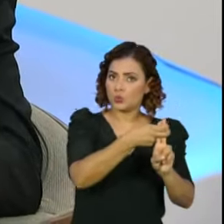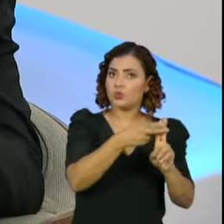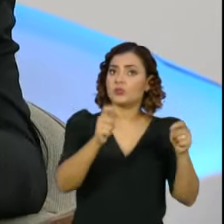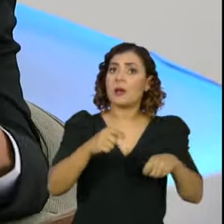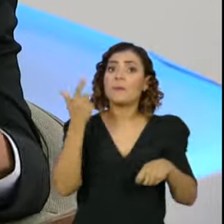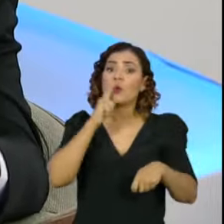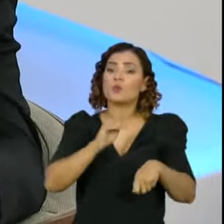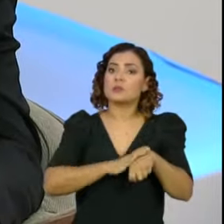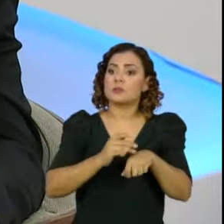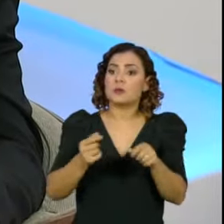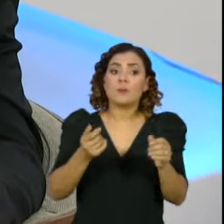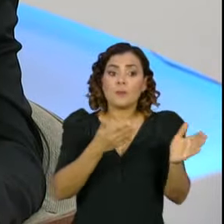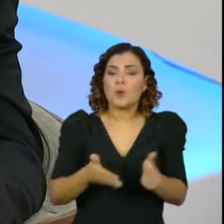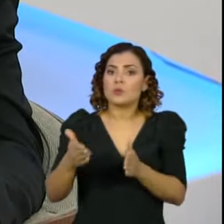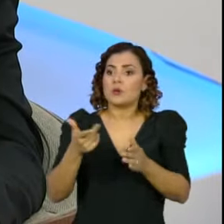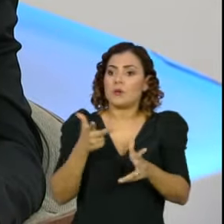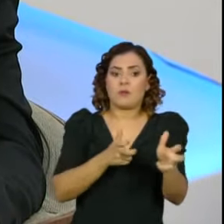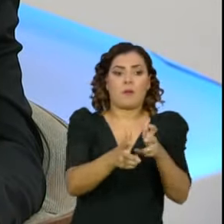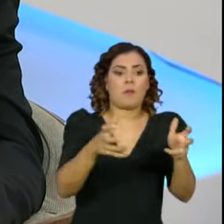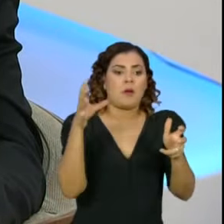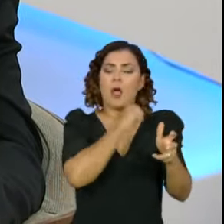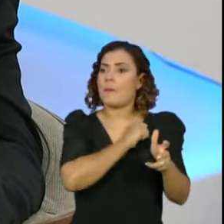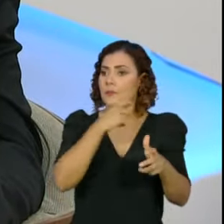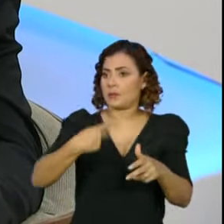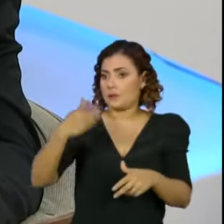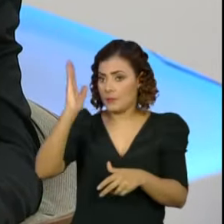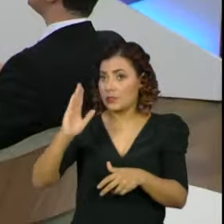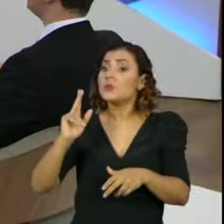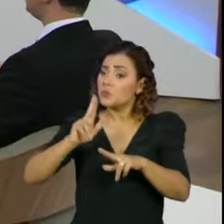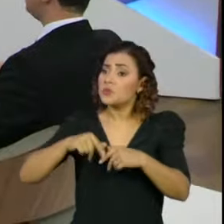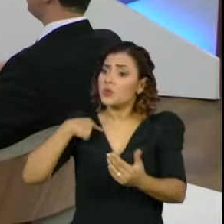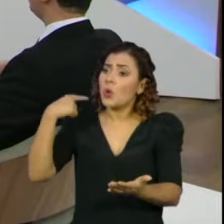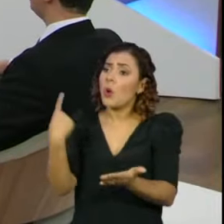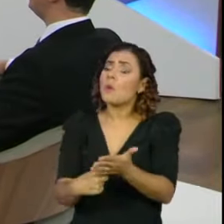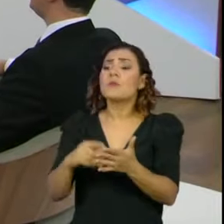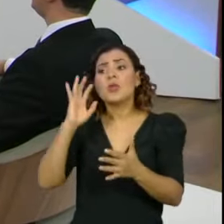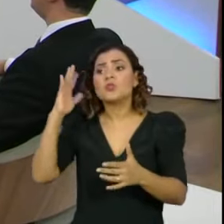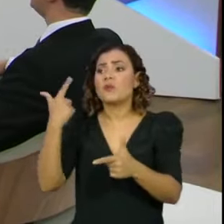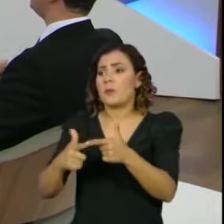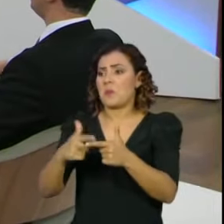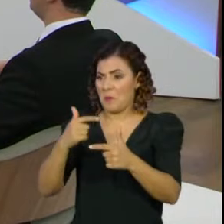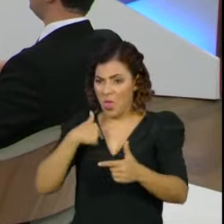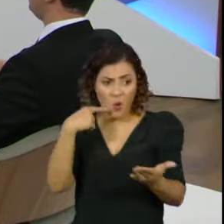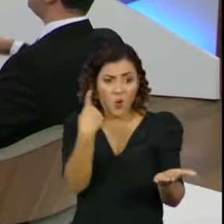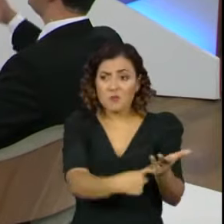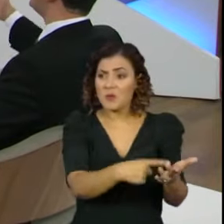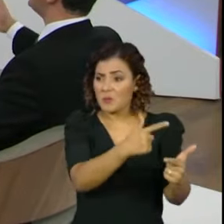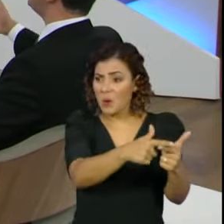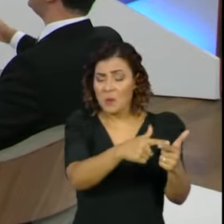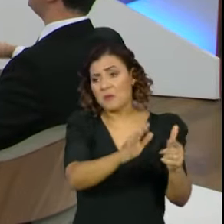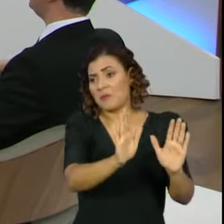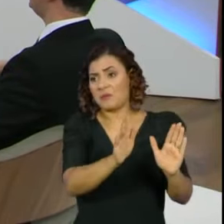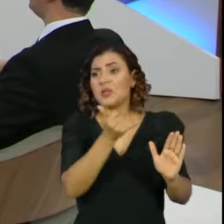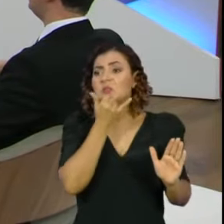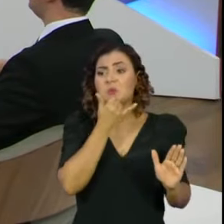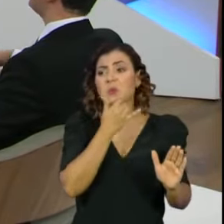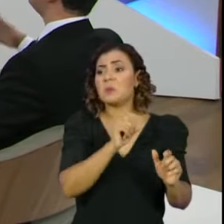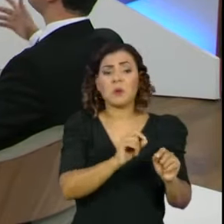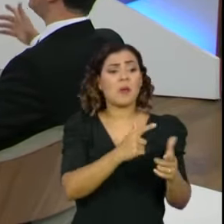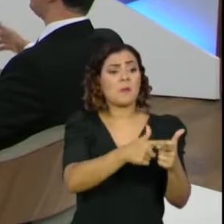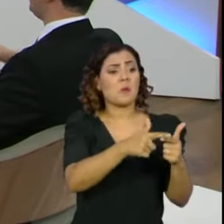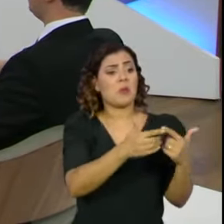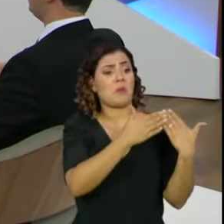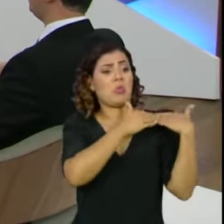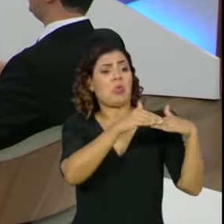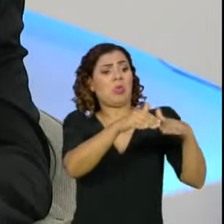para nós ganharmos escala na vacinação do Brasil. Então, eu tenho compromisso com a solução do problema, eu não tenho compromisso com o problema de jogar simplesmente o problema